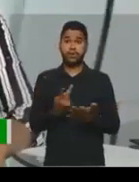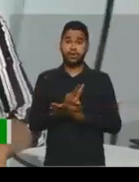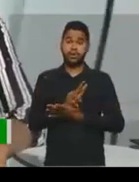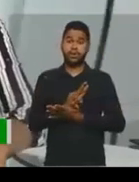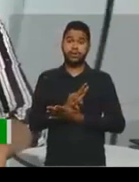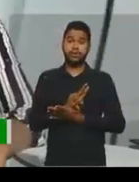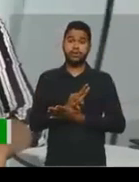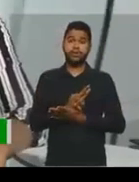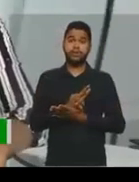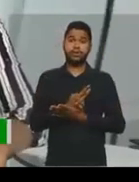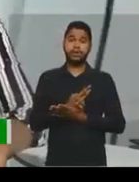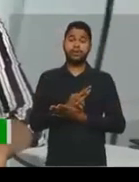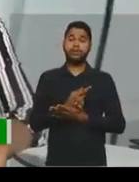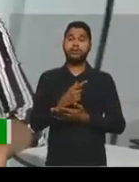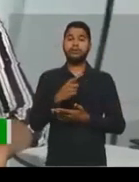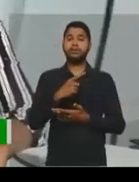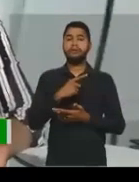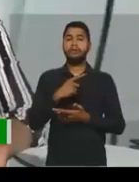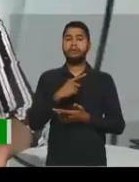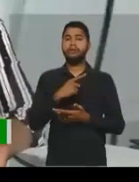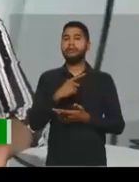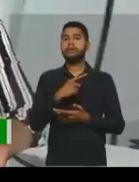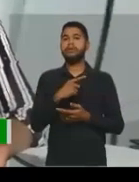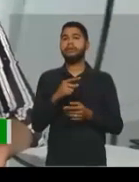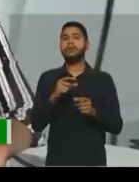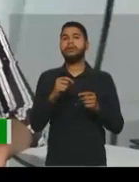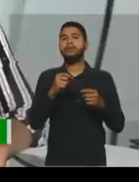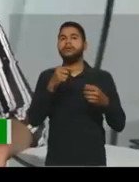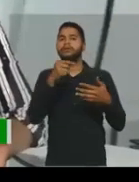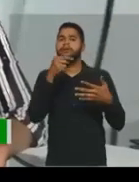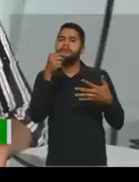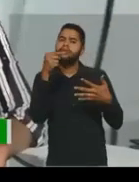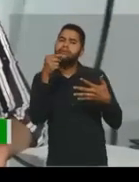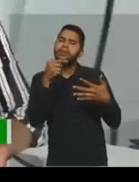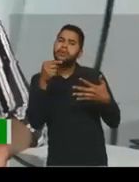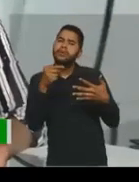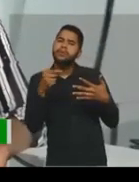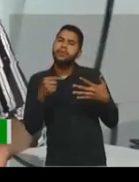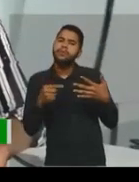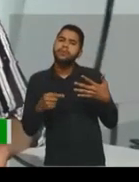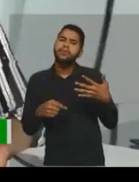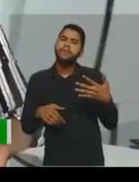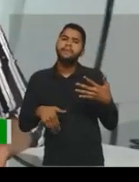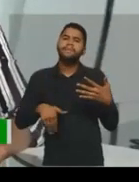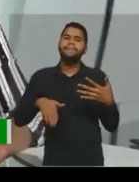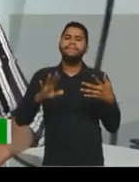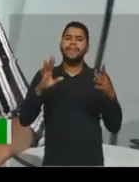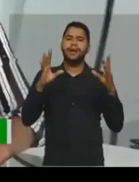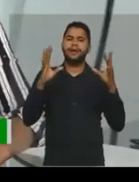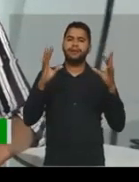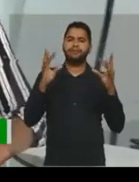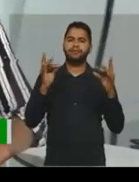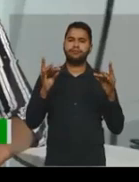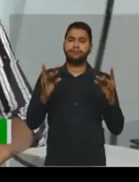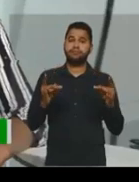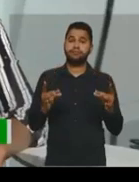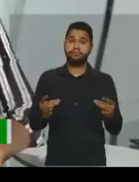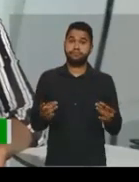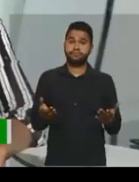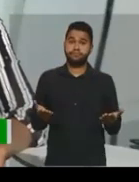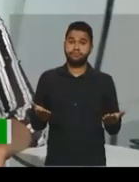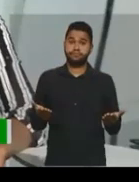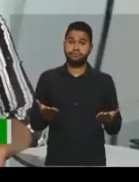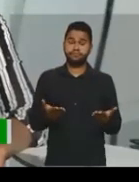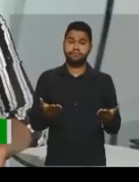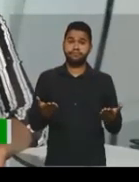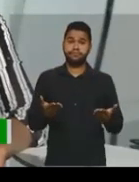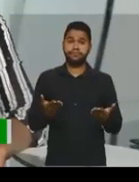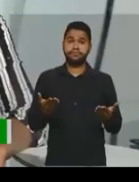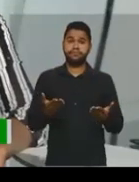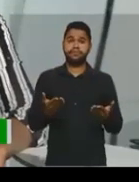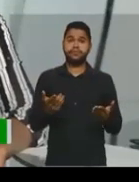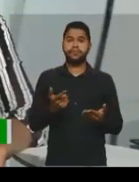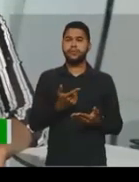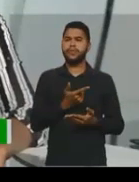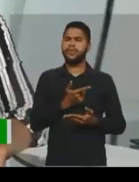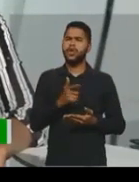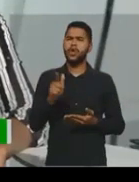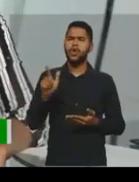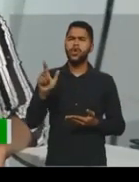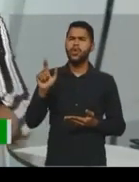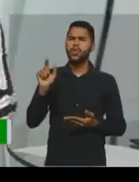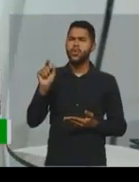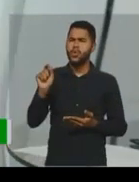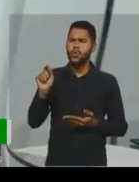né, então a reportagem, ela tem essa questão mais do detalhe. Agora, a outra é